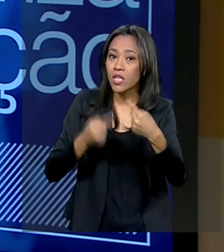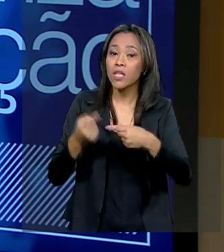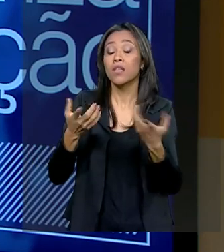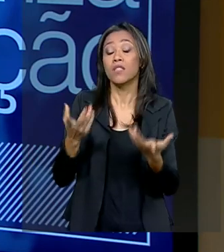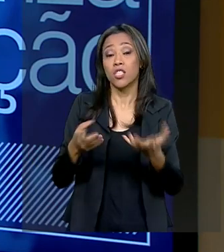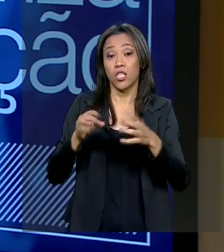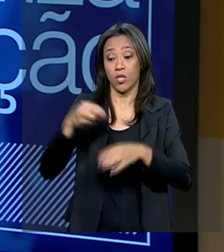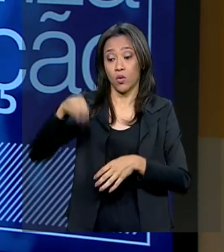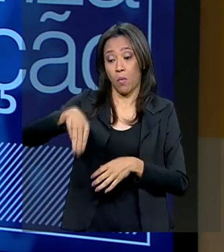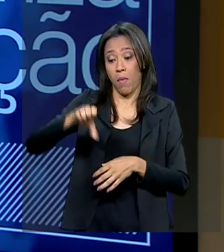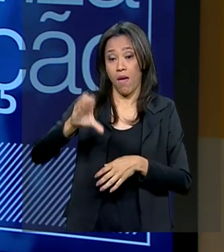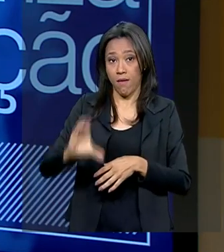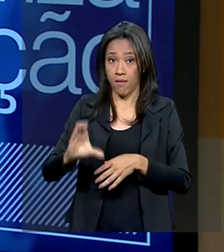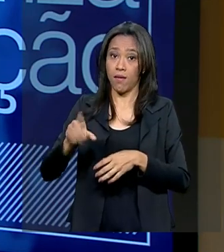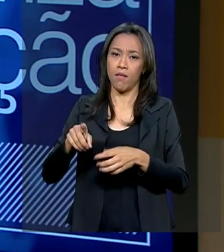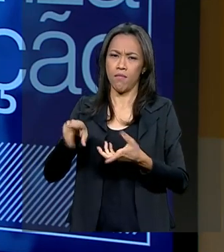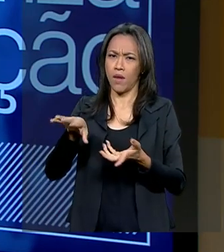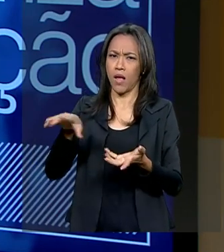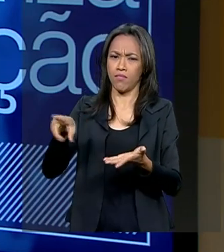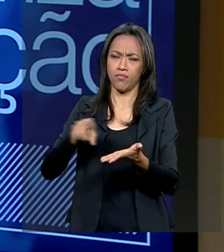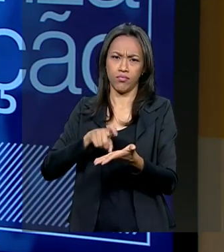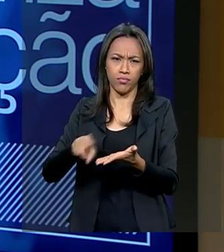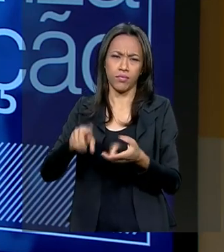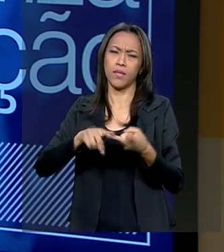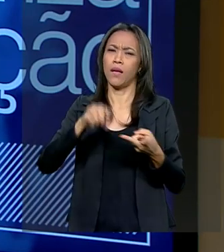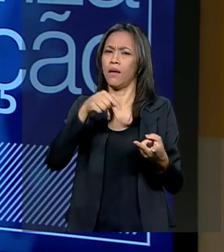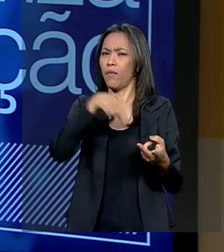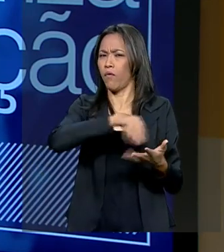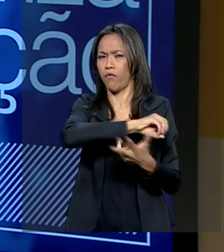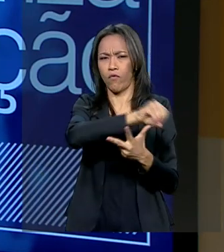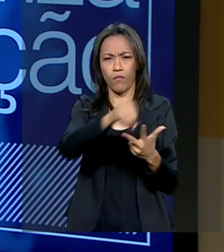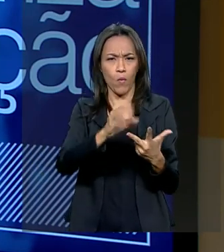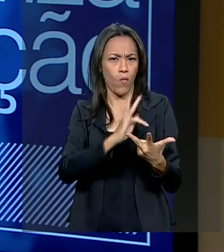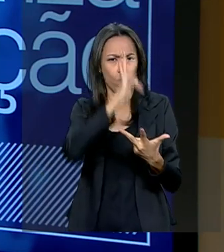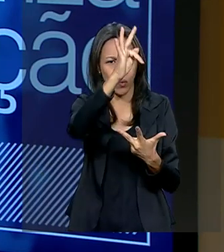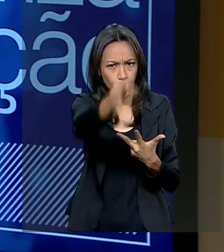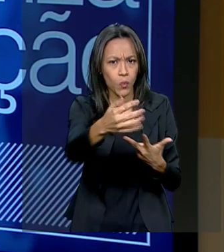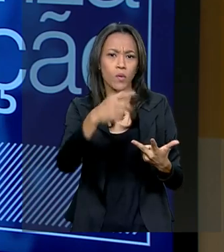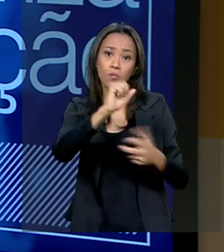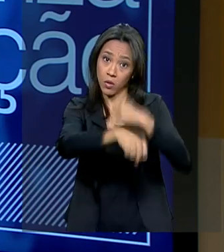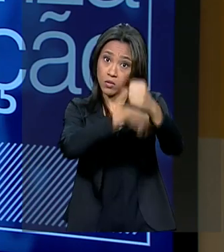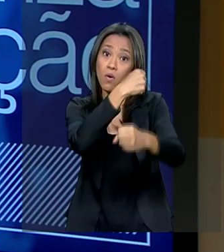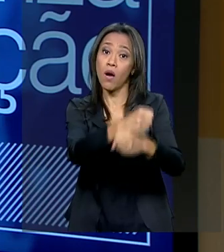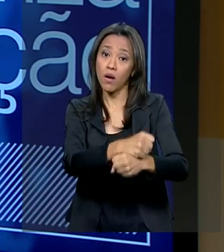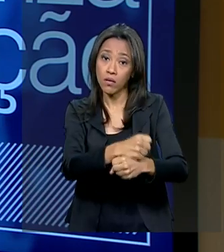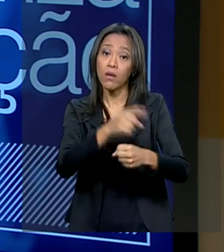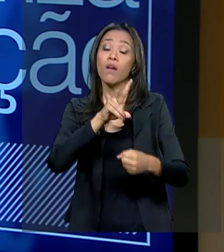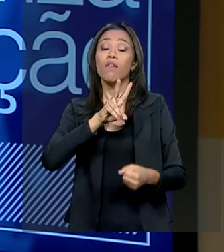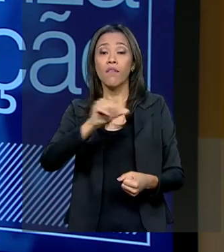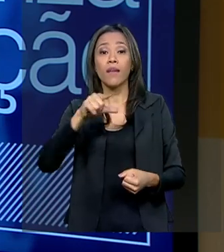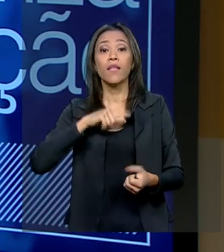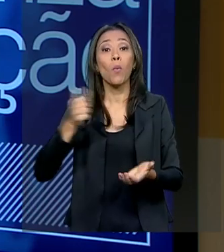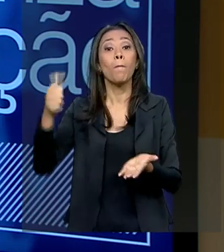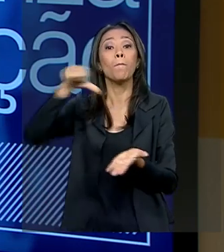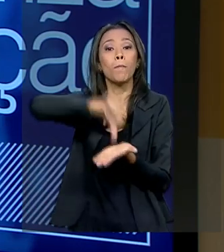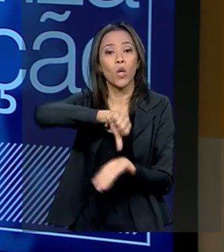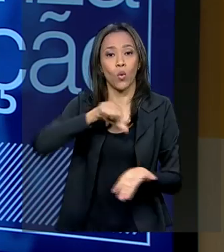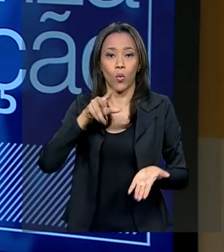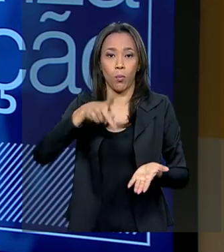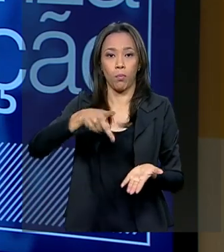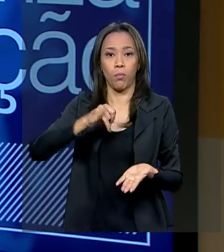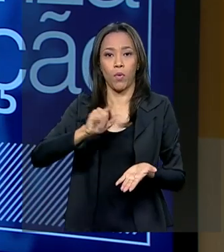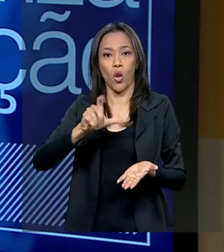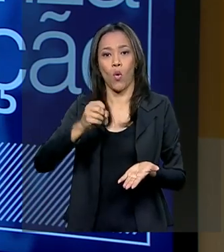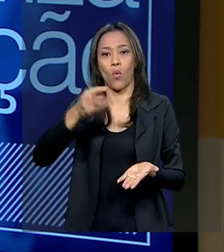passa pelo Enem eletrônico, isso é o Enem no futuro, isso é o ano que vem, ele já vai ter o piloto digital. Quem quiser